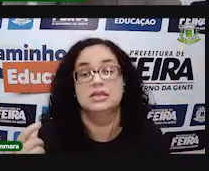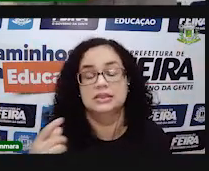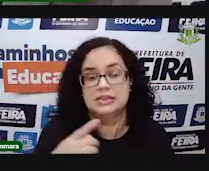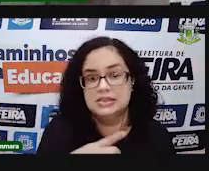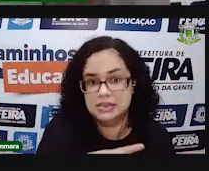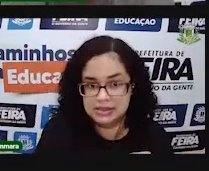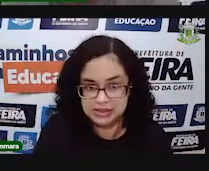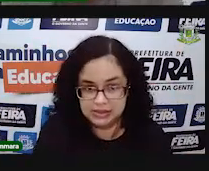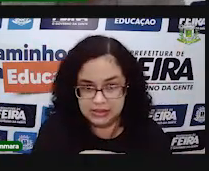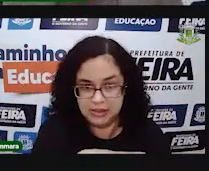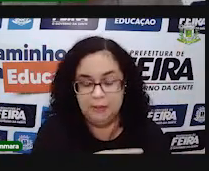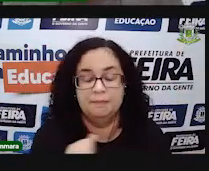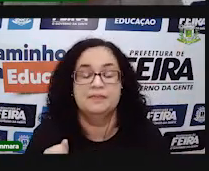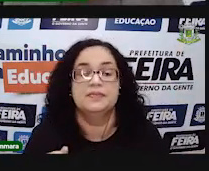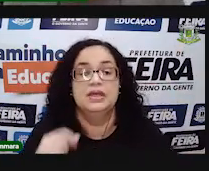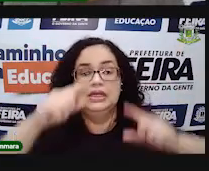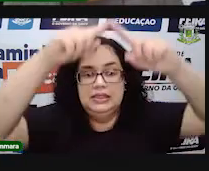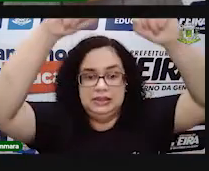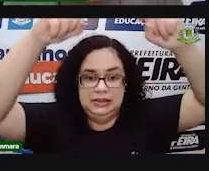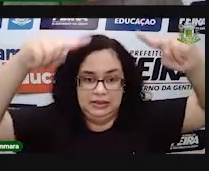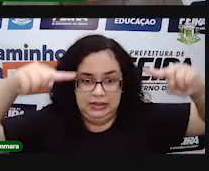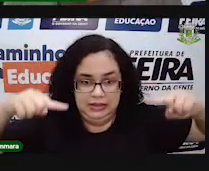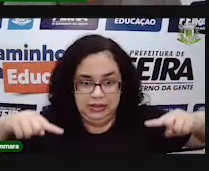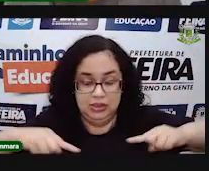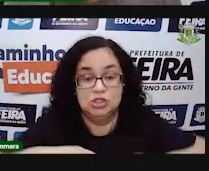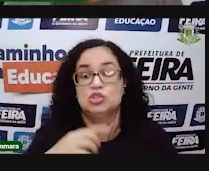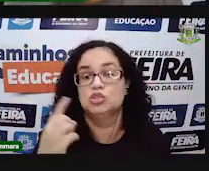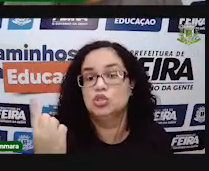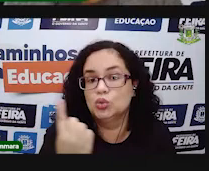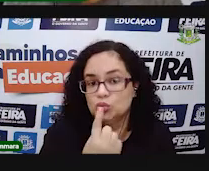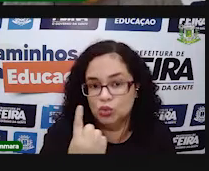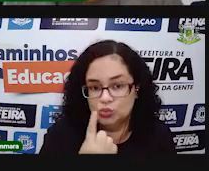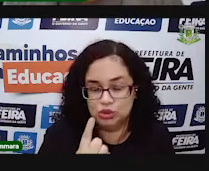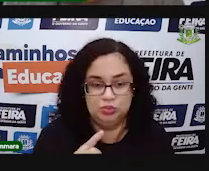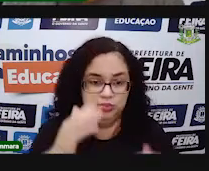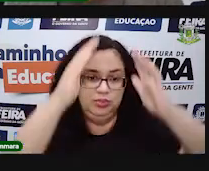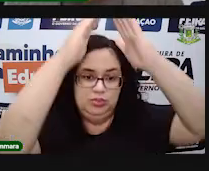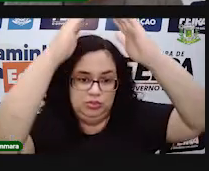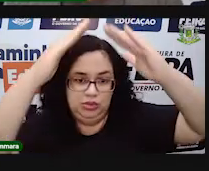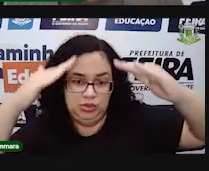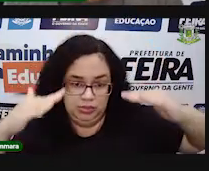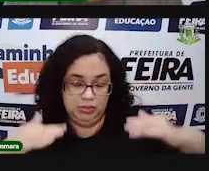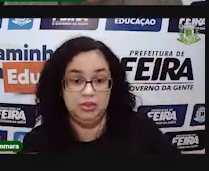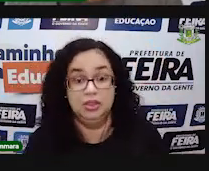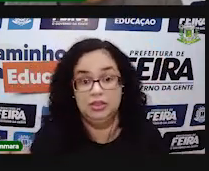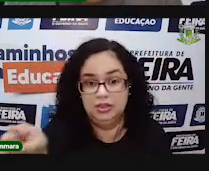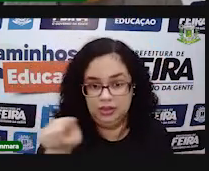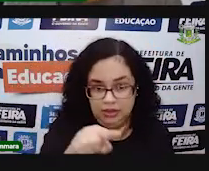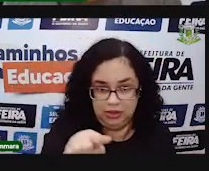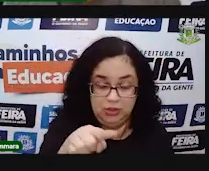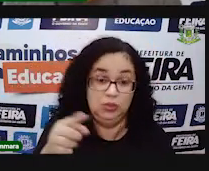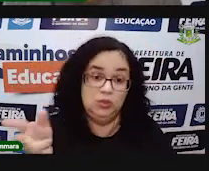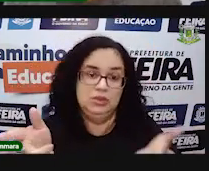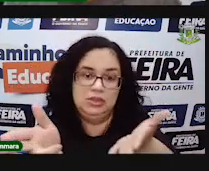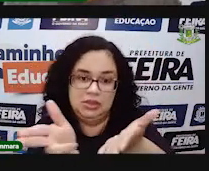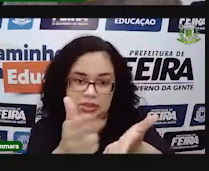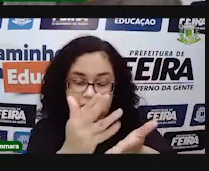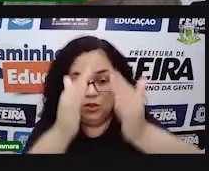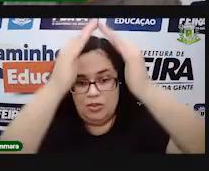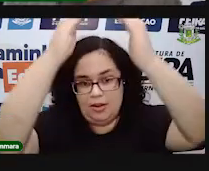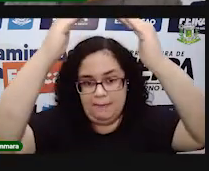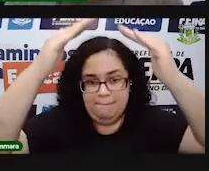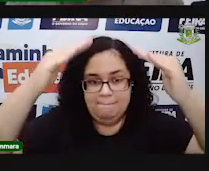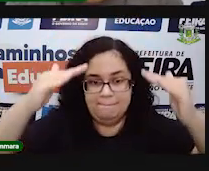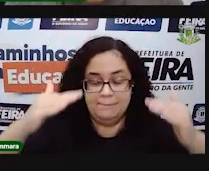que são as faces laterais e elas precisam ser triângulos. Mas não existe só um tipo de